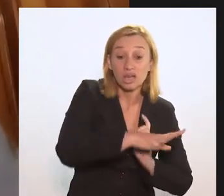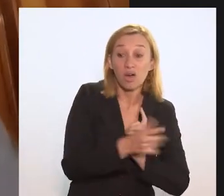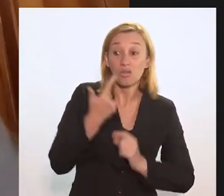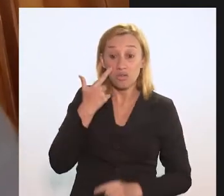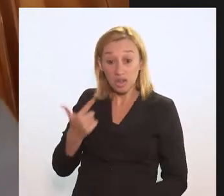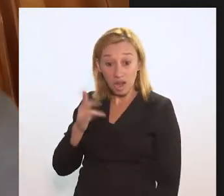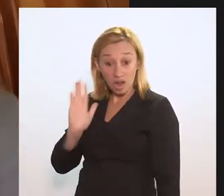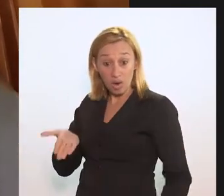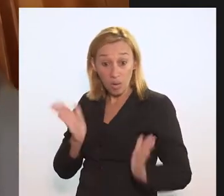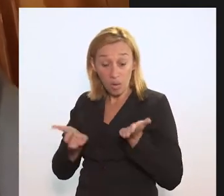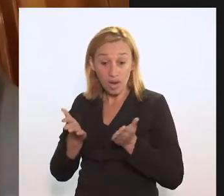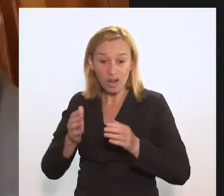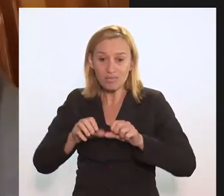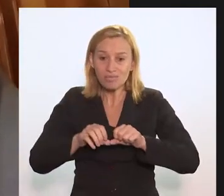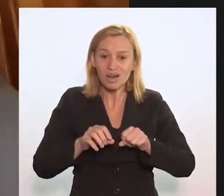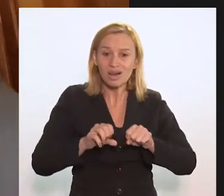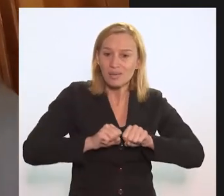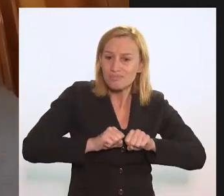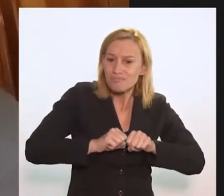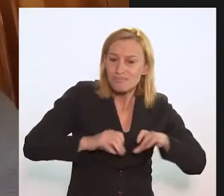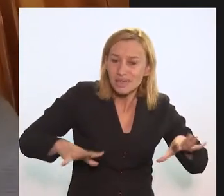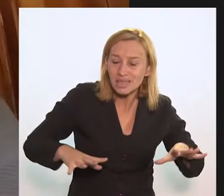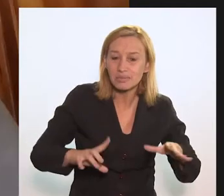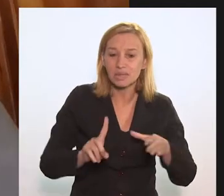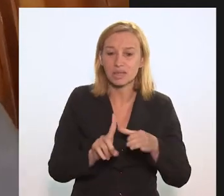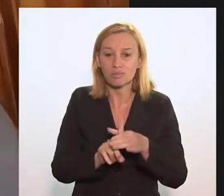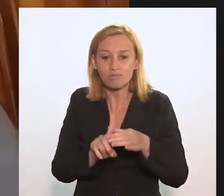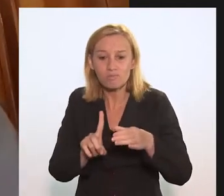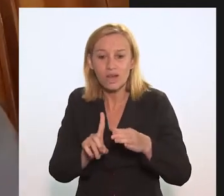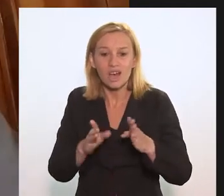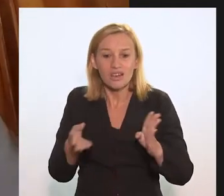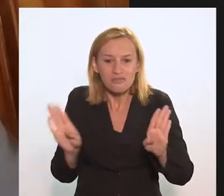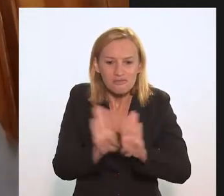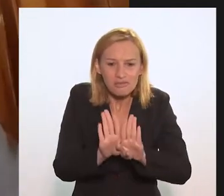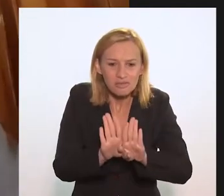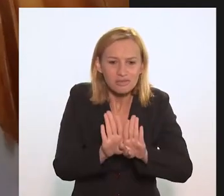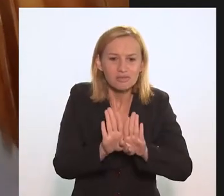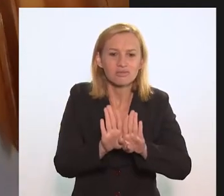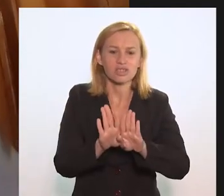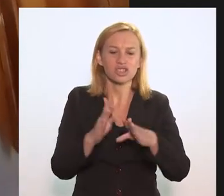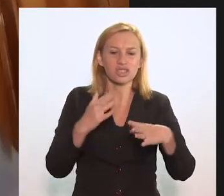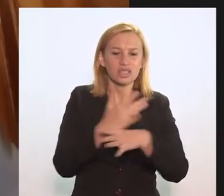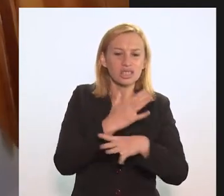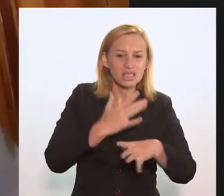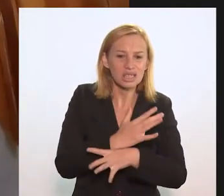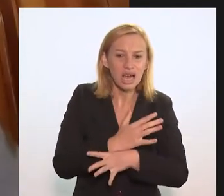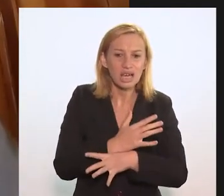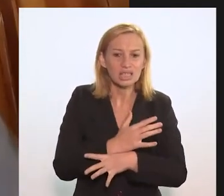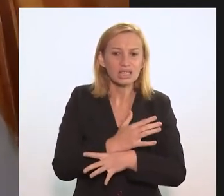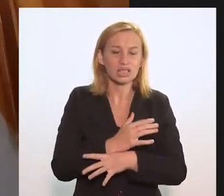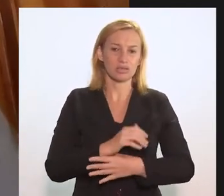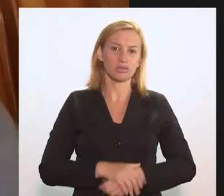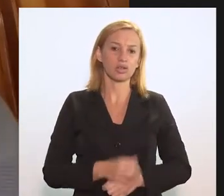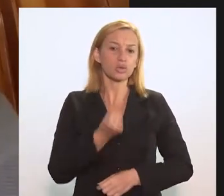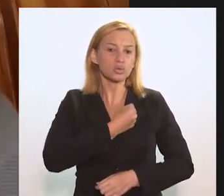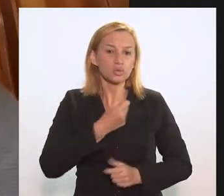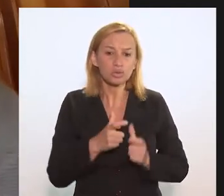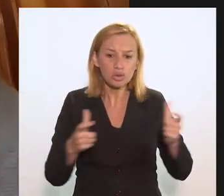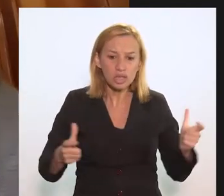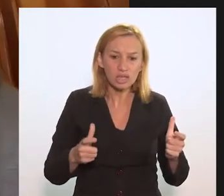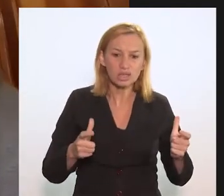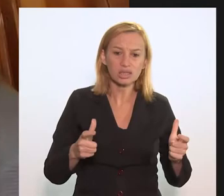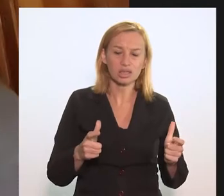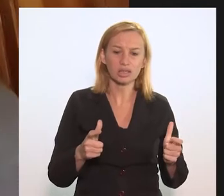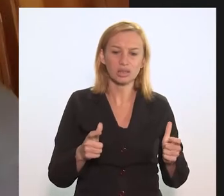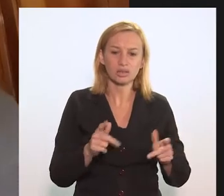agora, a gente está vivendo uma epidemia, lockdown o tempo todo, o isolamento social, e a maior parte da